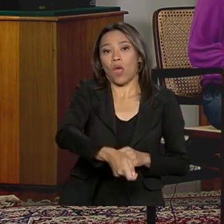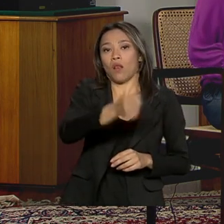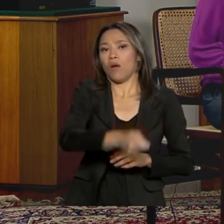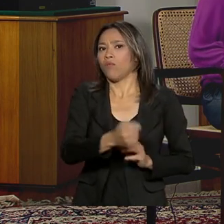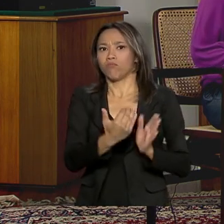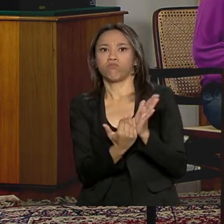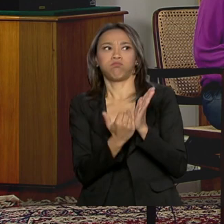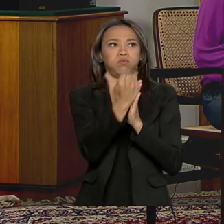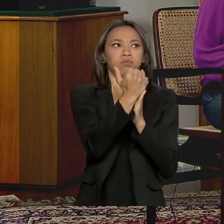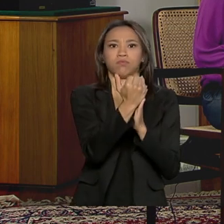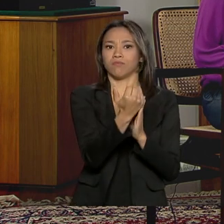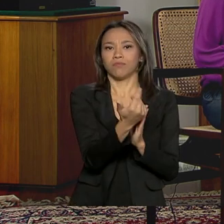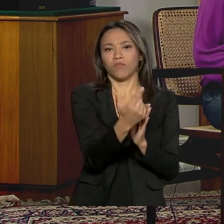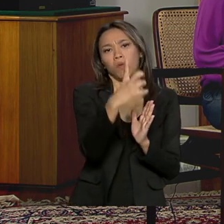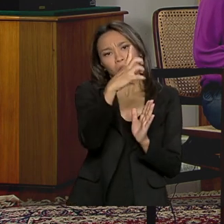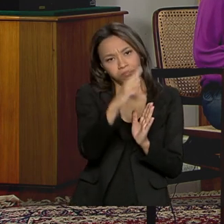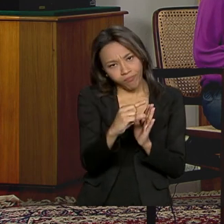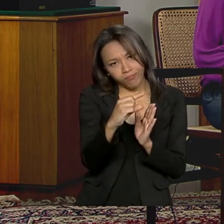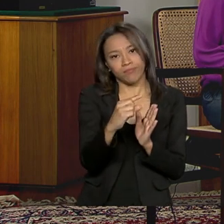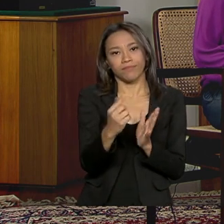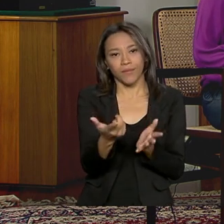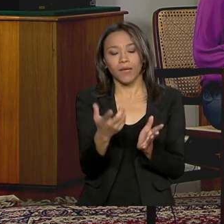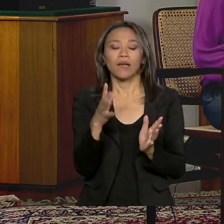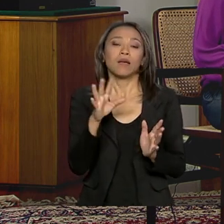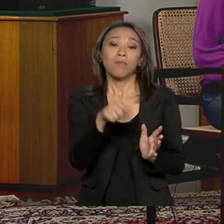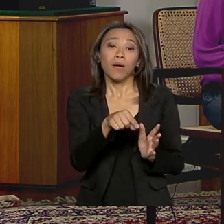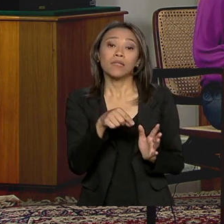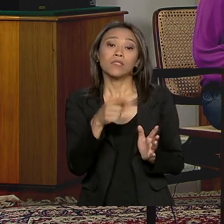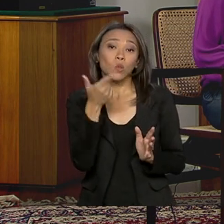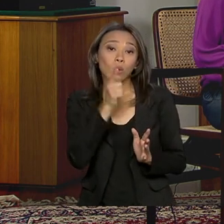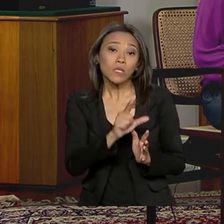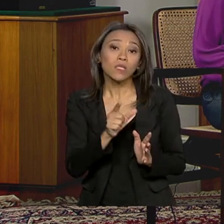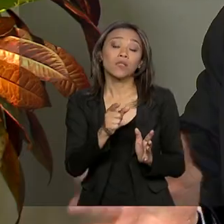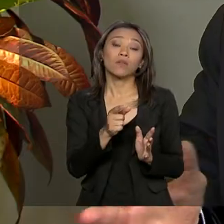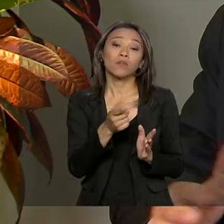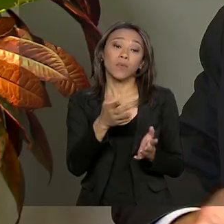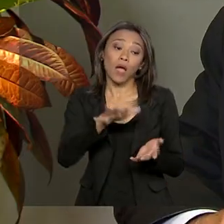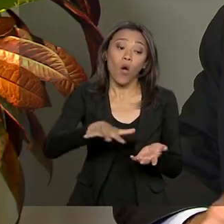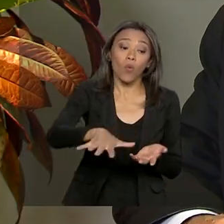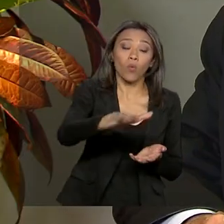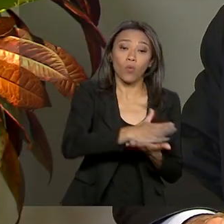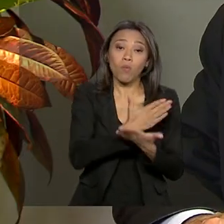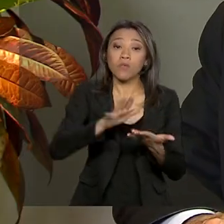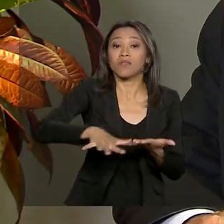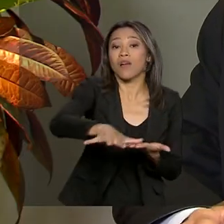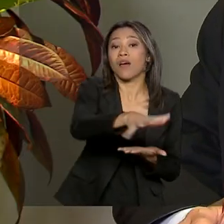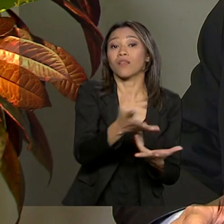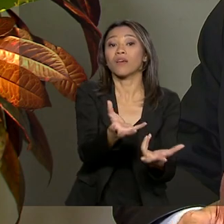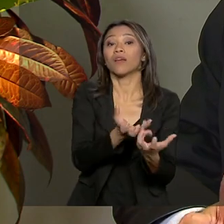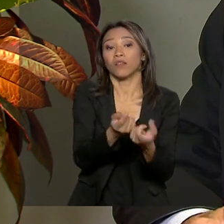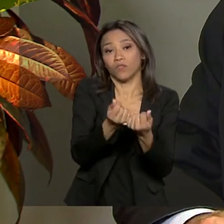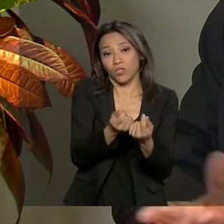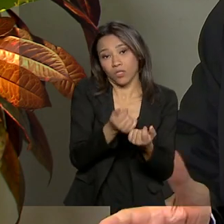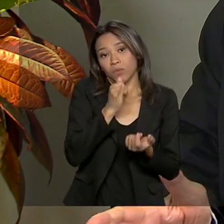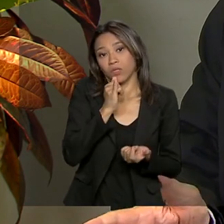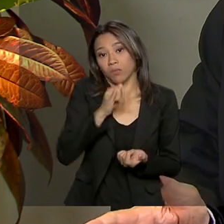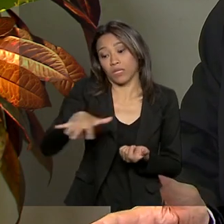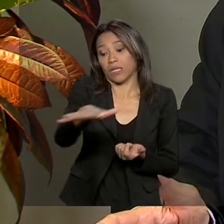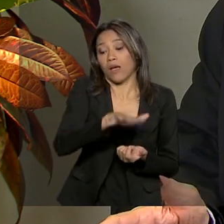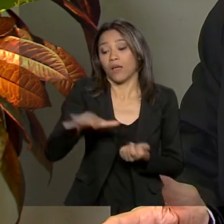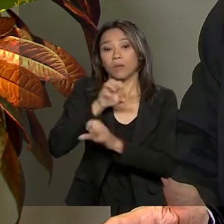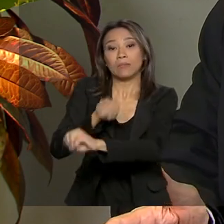colocar dinheiro em alguns setores que estavam clamando por recursos. Por exemplo, a educação. Educação é problema